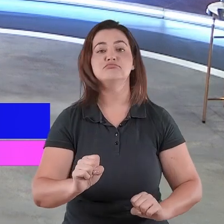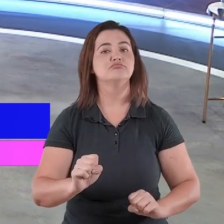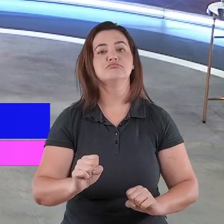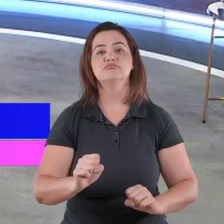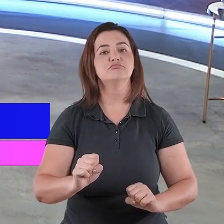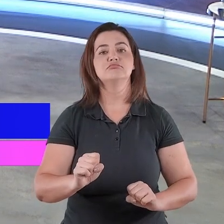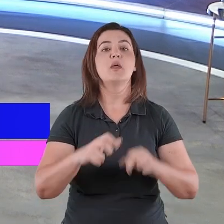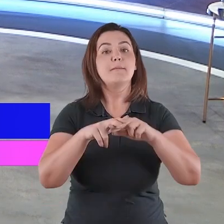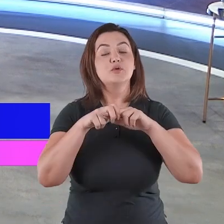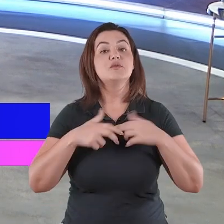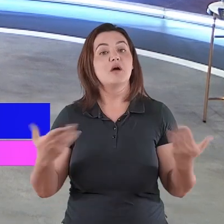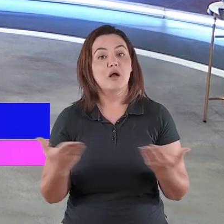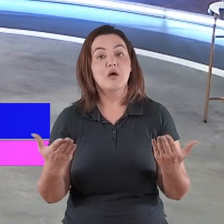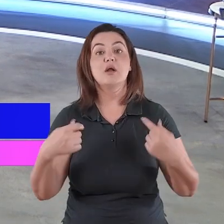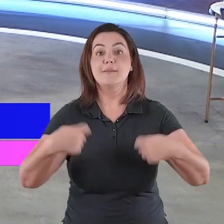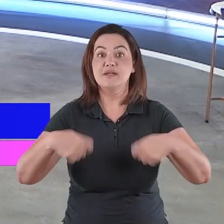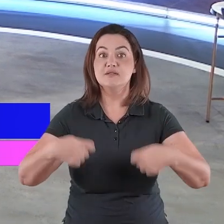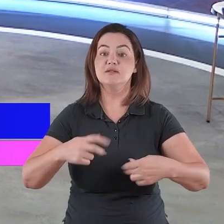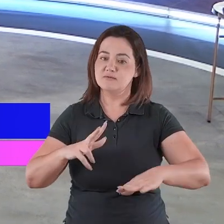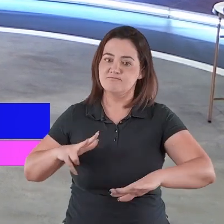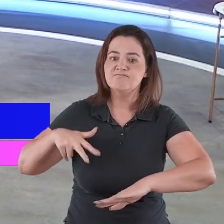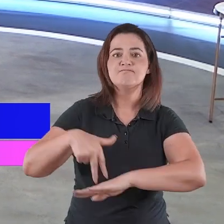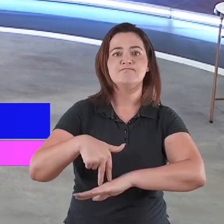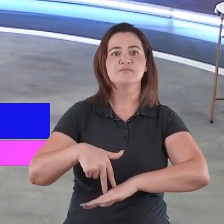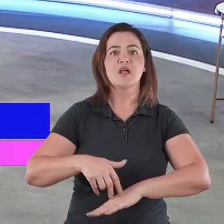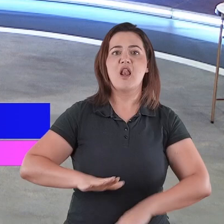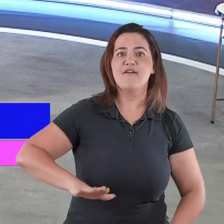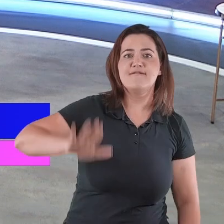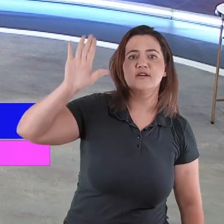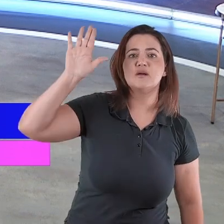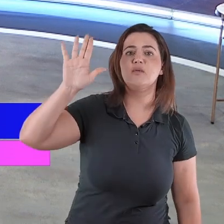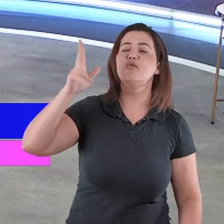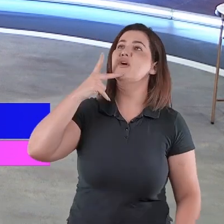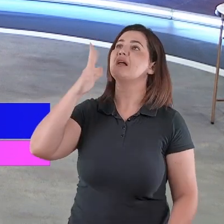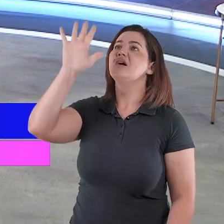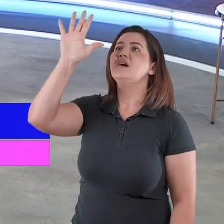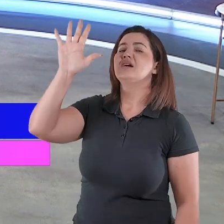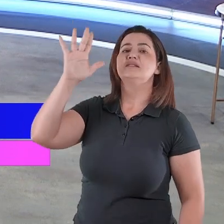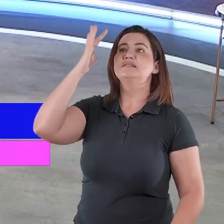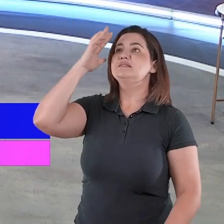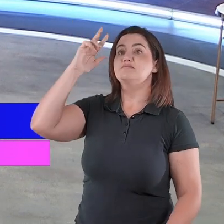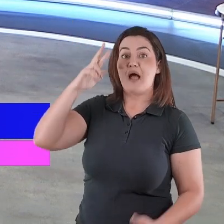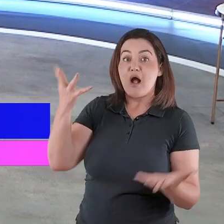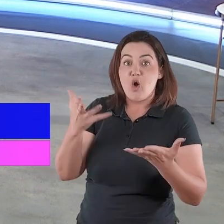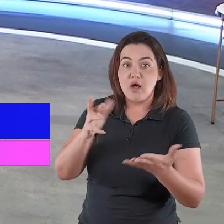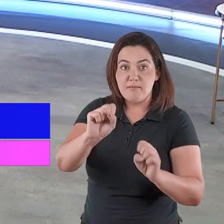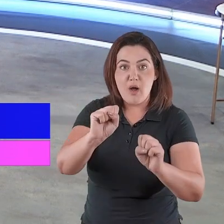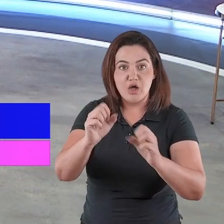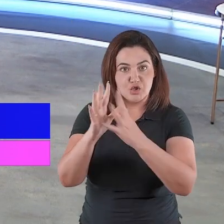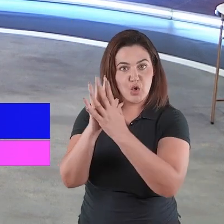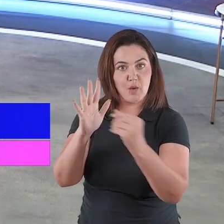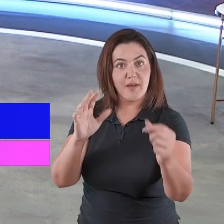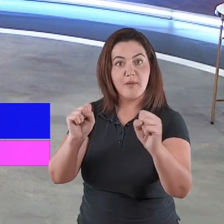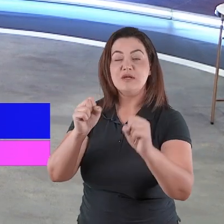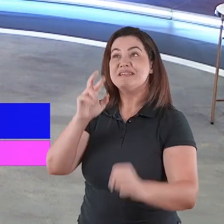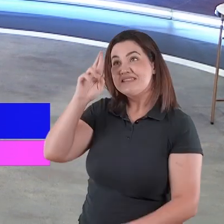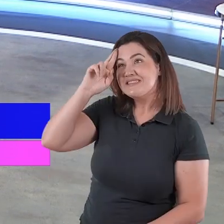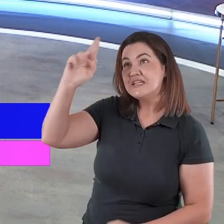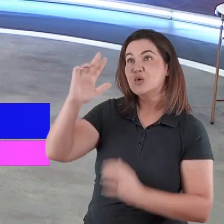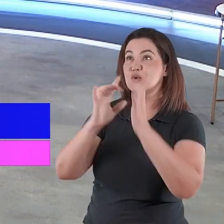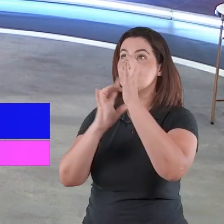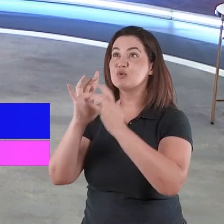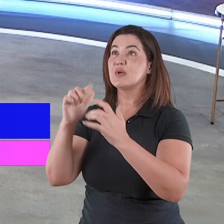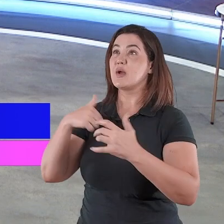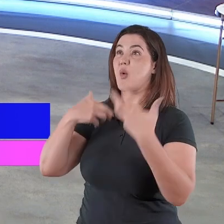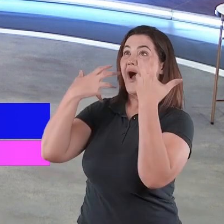você está nesse momento, levante as suas mãos, agarre-se aos braços de Cristo Jesus que está estendido para você,